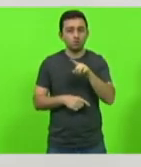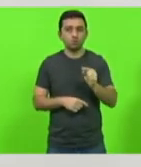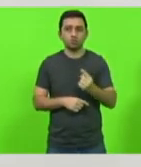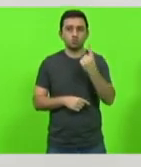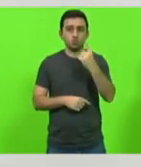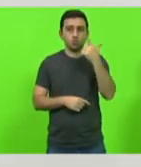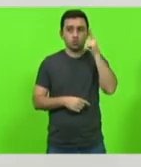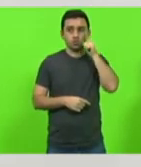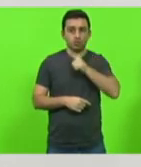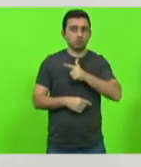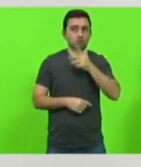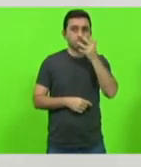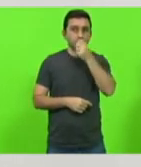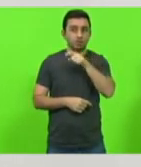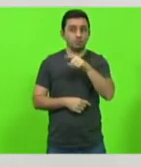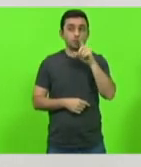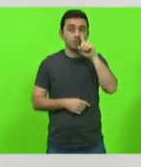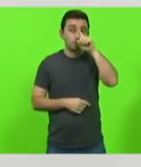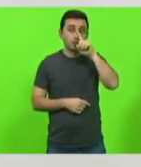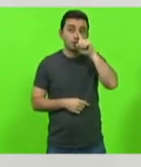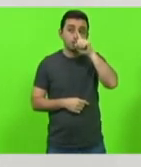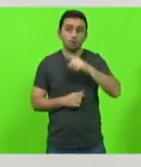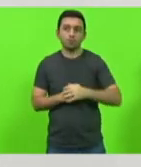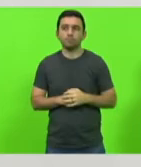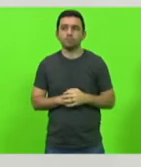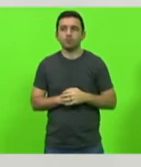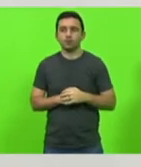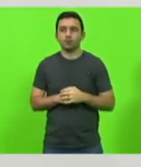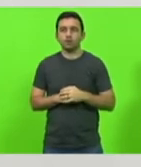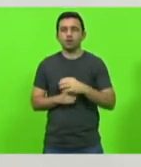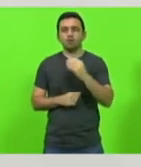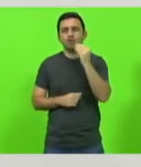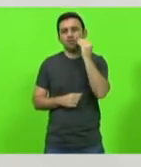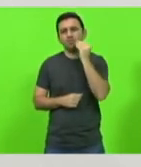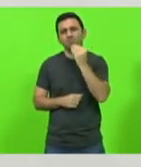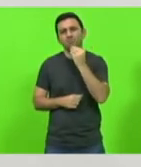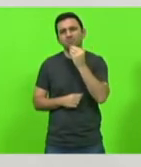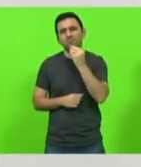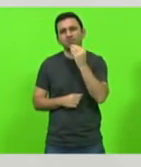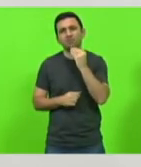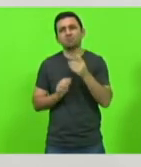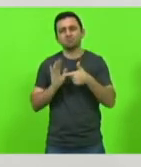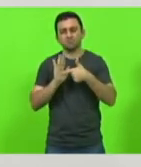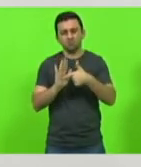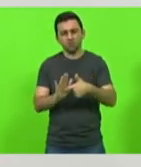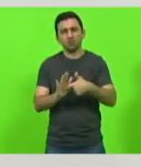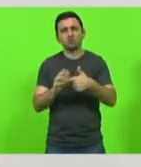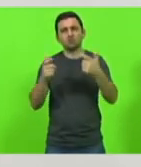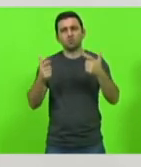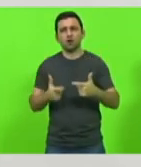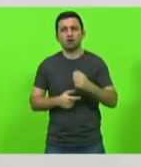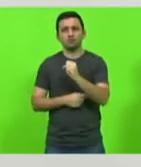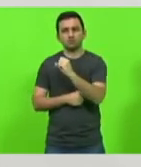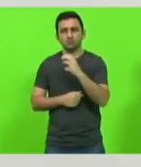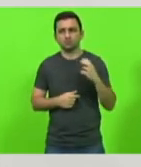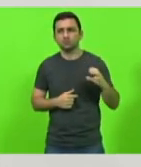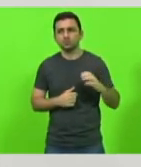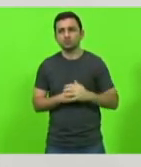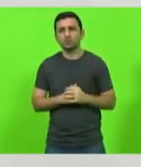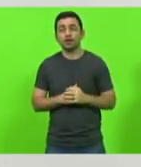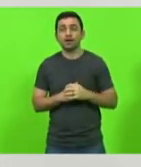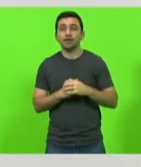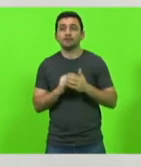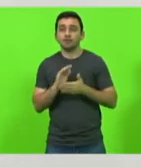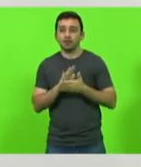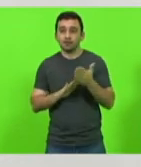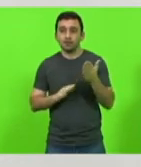escapar daquela situação de perigo obviamente que estava como eu disse a gente tem que mostrar que a gente mora em Santa Catarina a sabe que na saída do